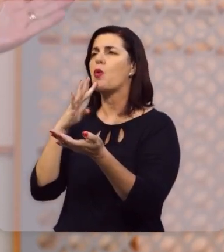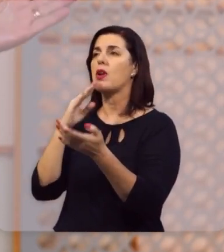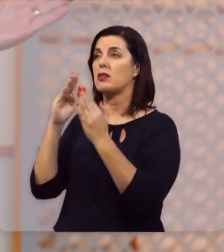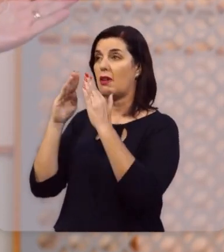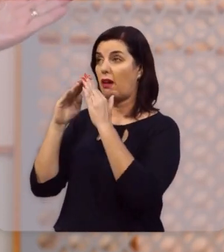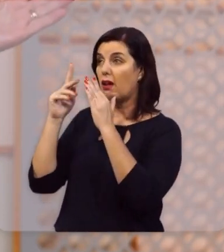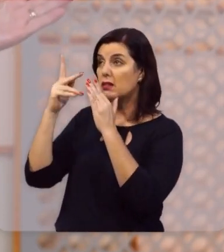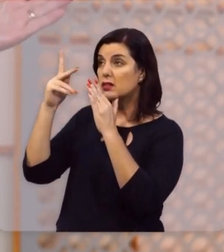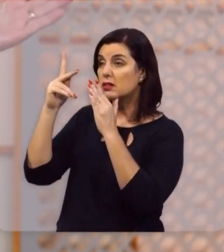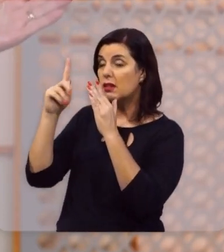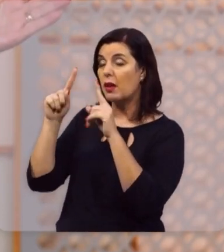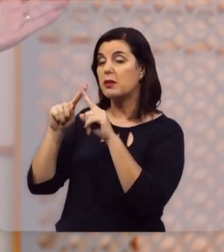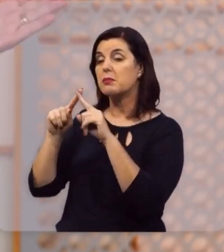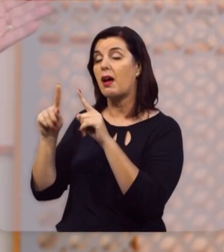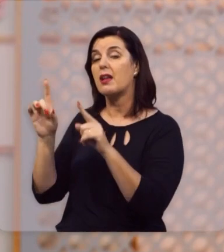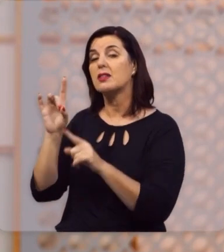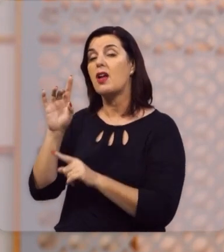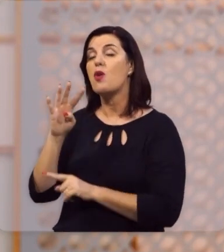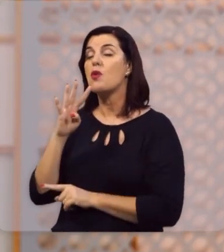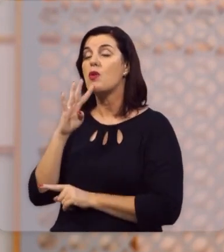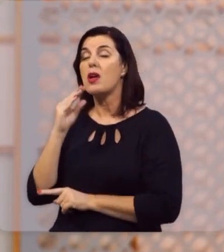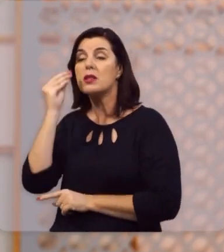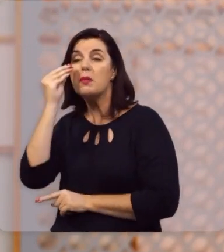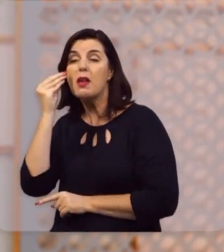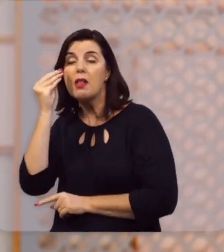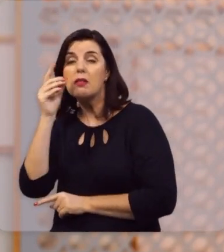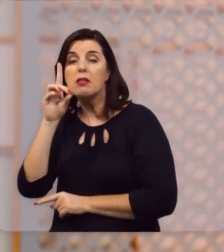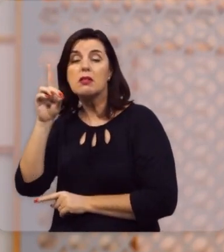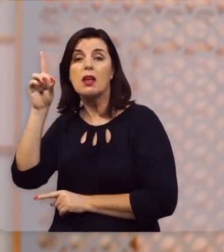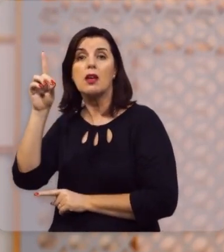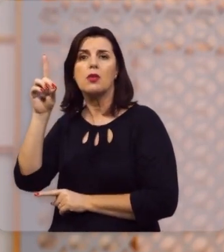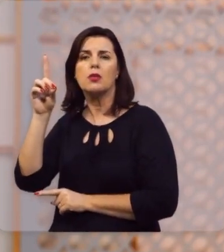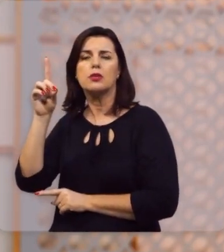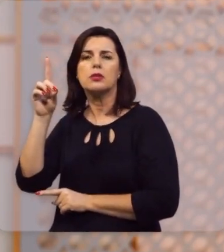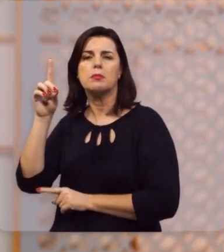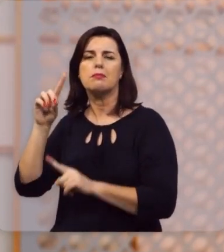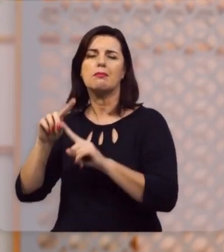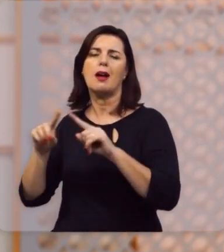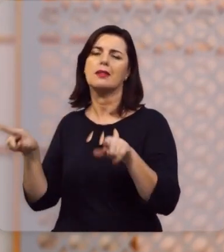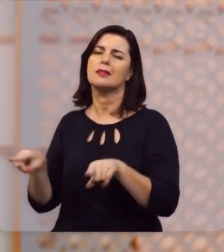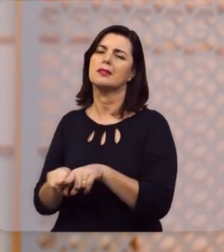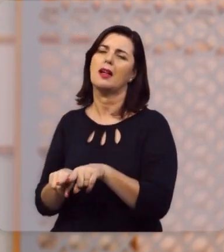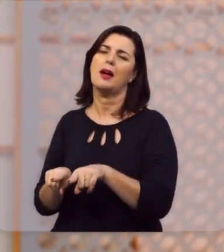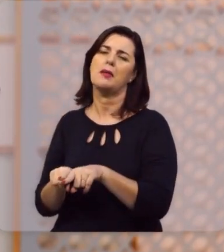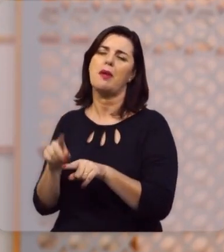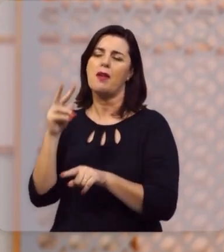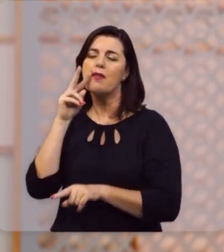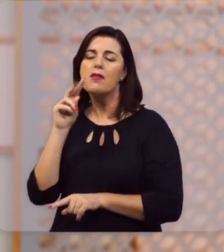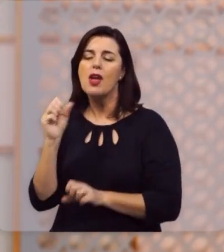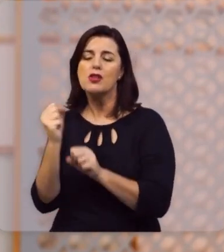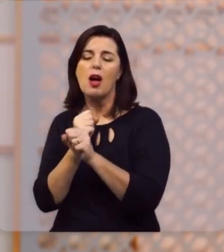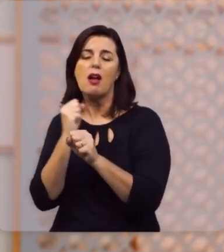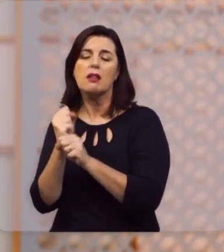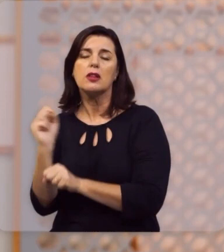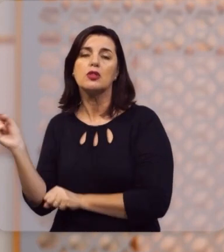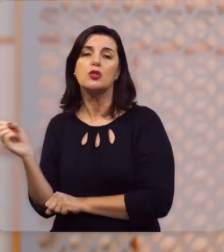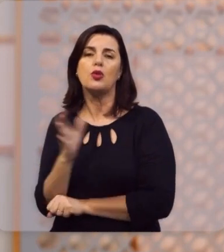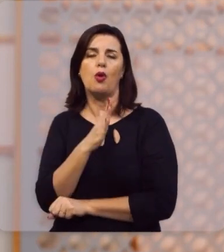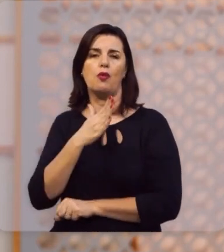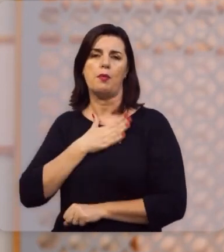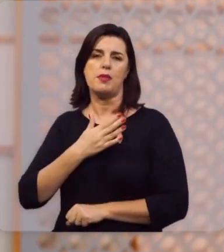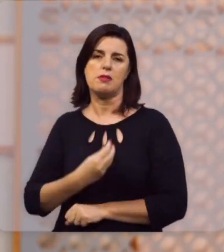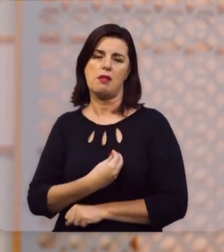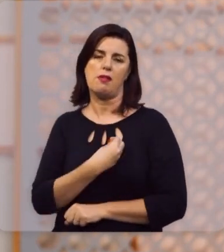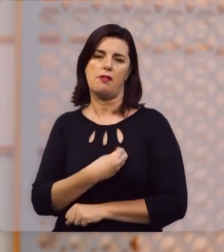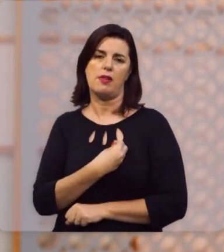não apenas a casa de Deus, Betel, agora eu não apenas tive uma experiência com Deus, Peniel, mas agora eu vejo a restauração de Deus,